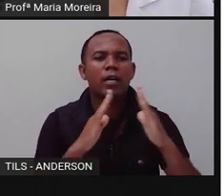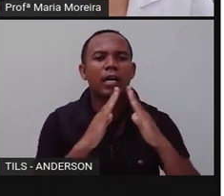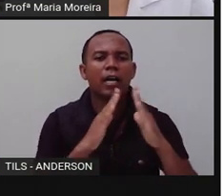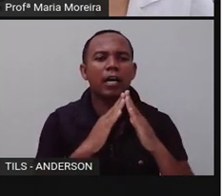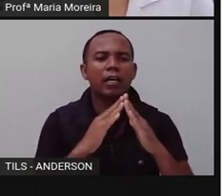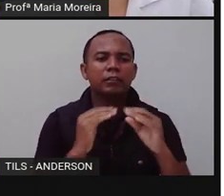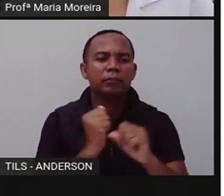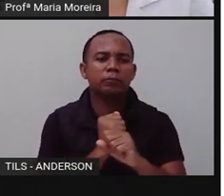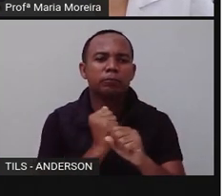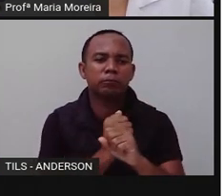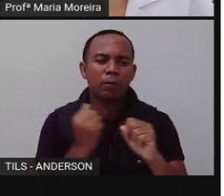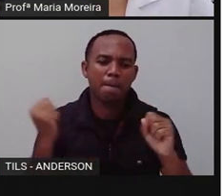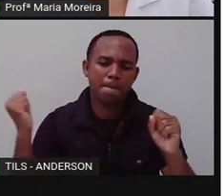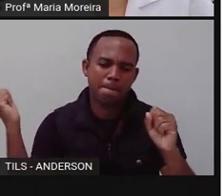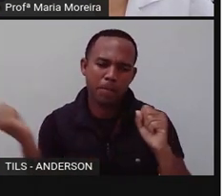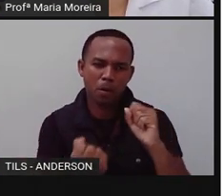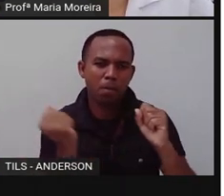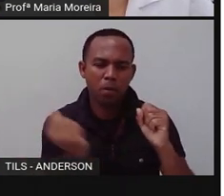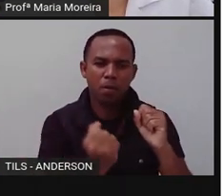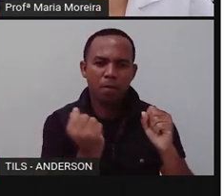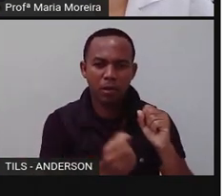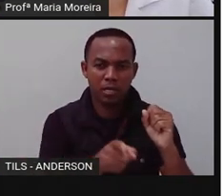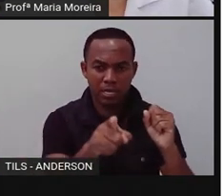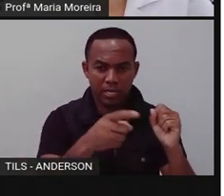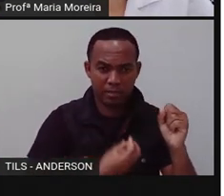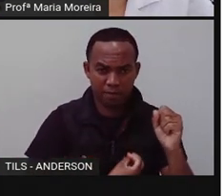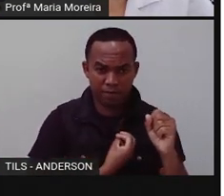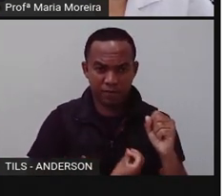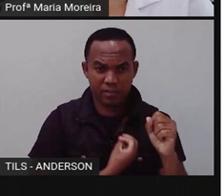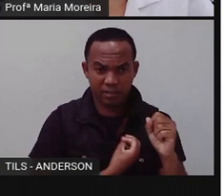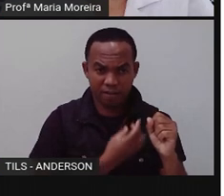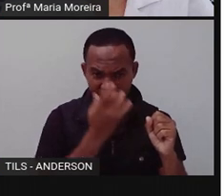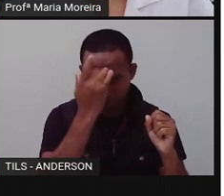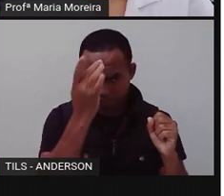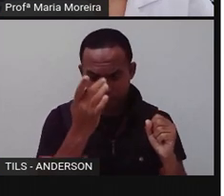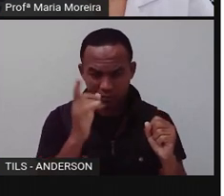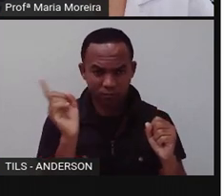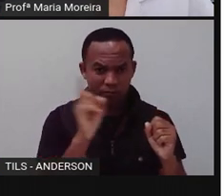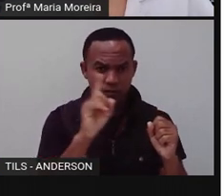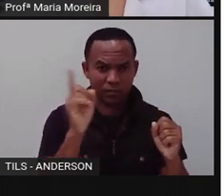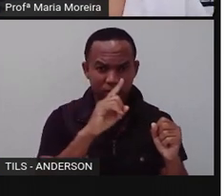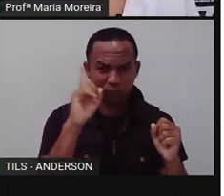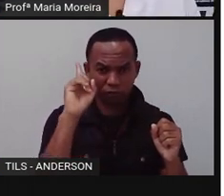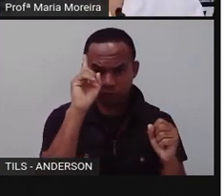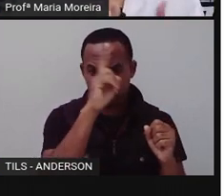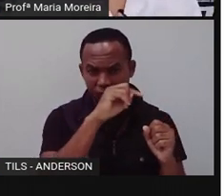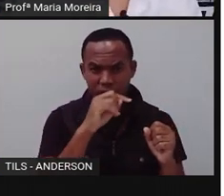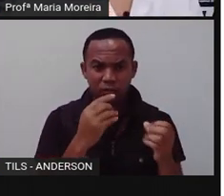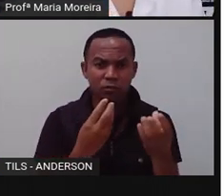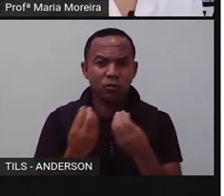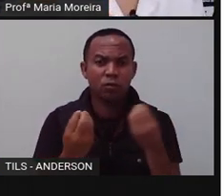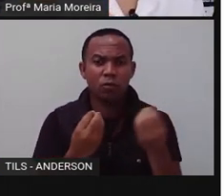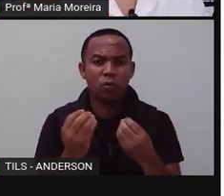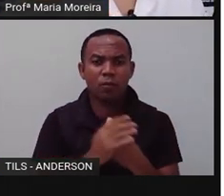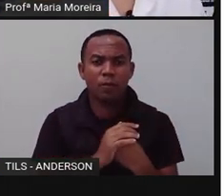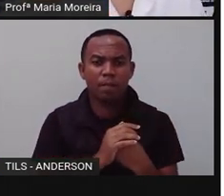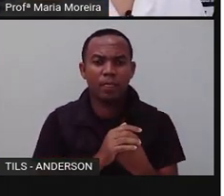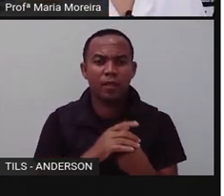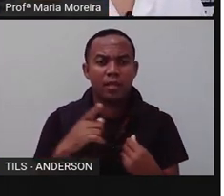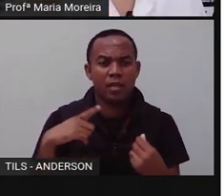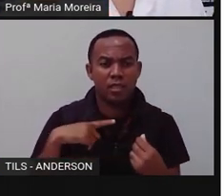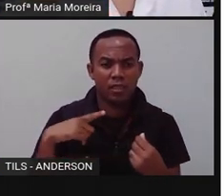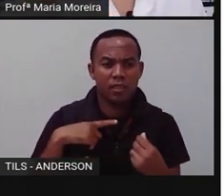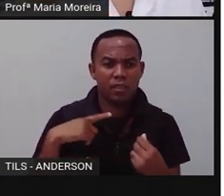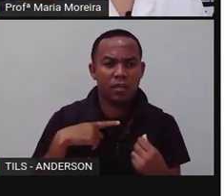Não é preciso dizer que a sobrevivência da espécie fica ameaçada, não é mesmo? Então, o dragão de Komodo só tem três